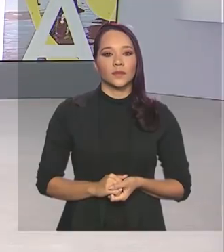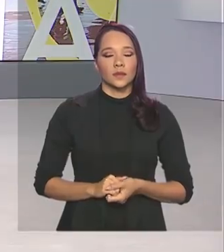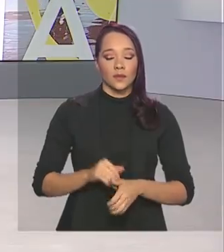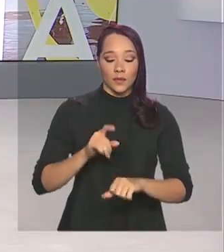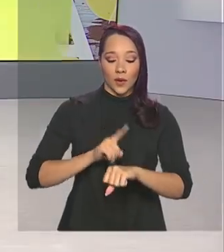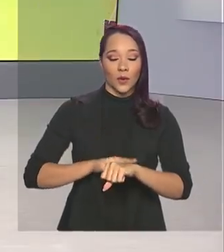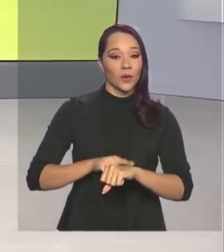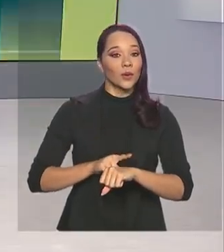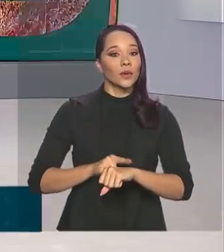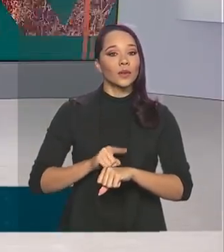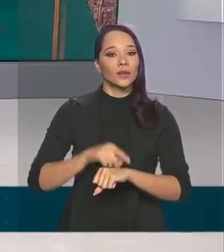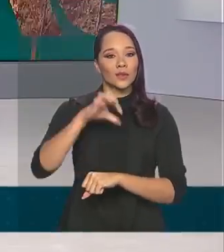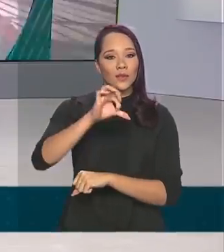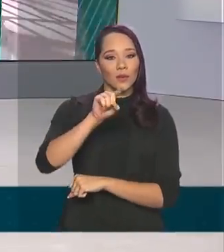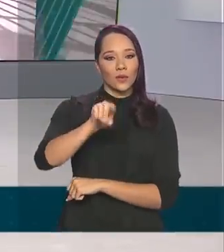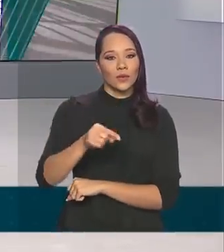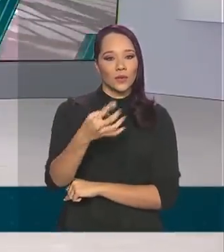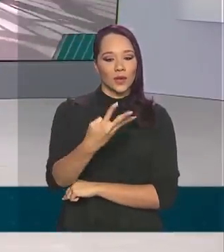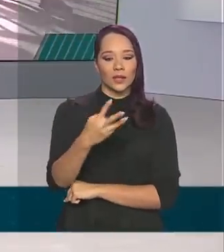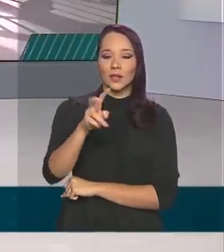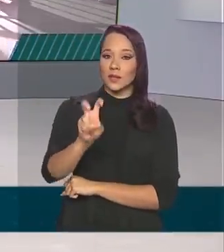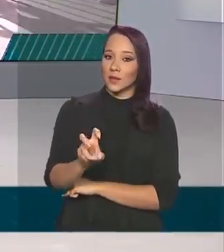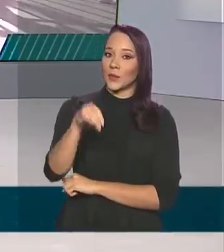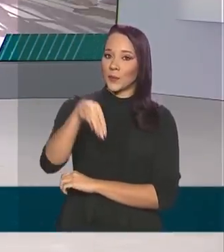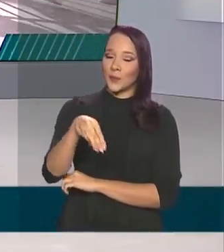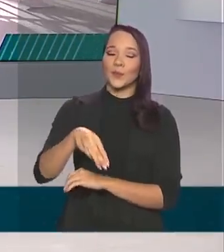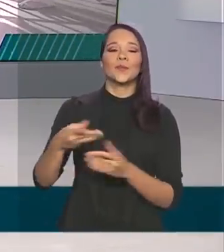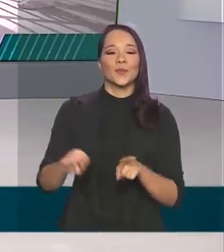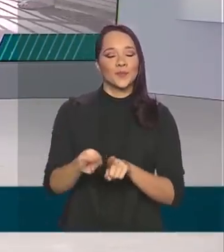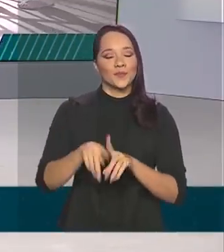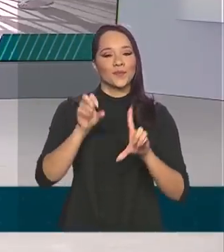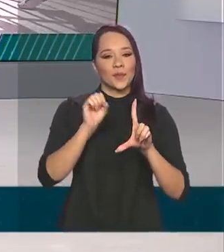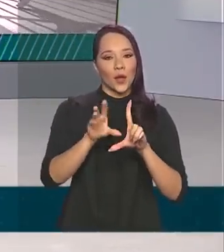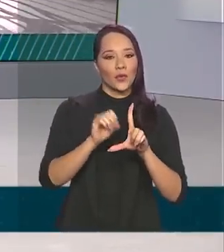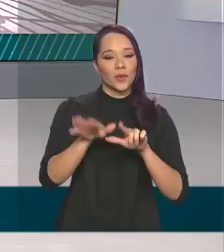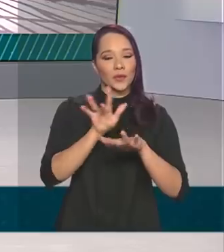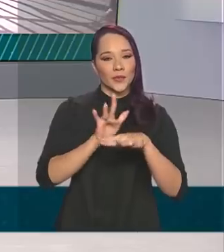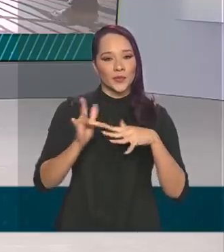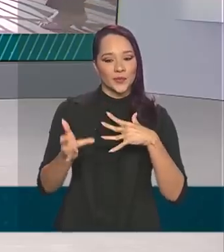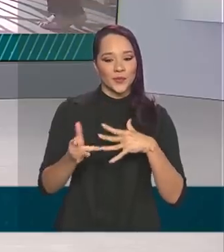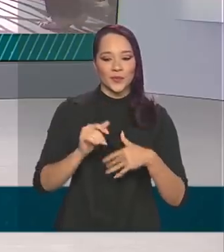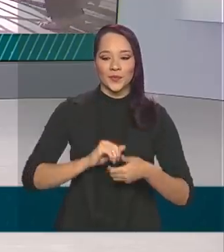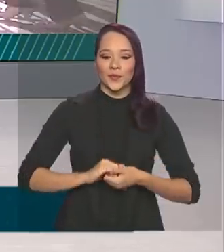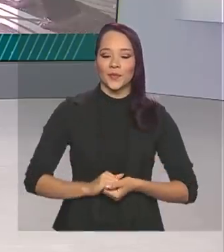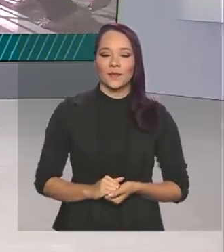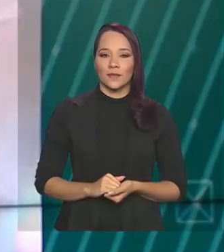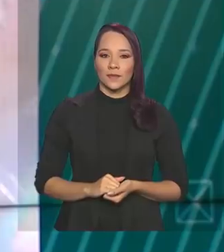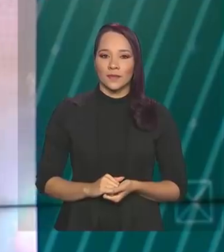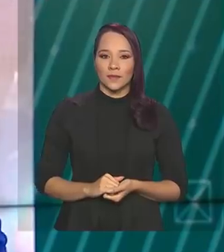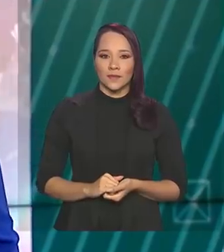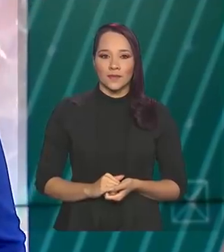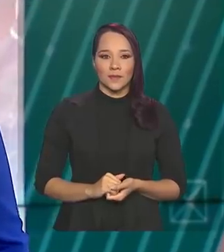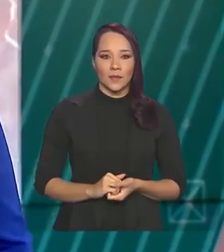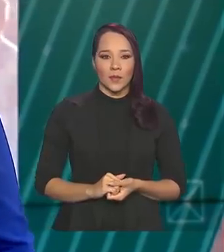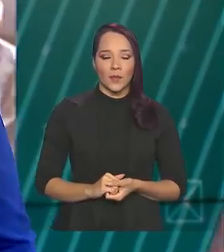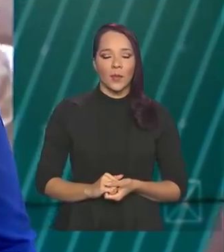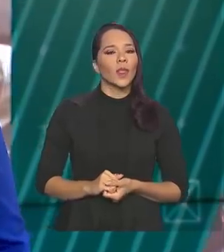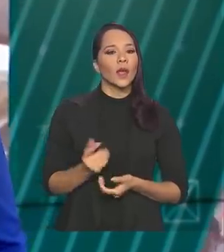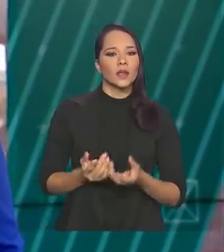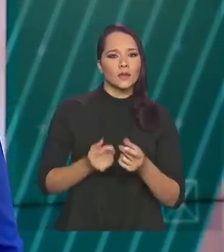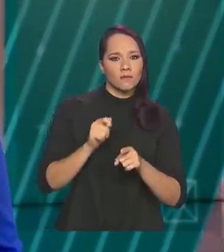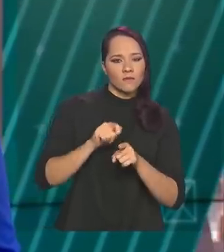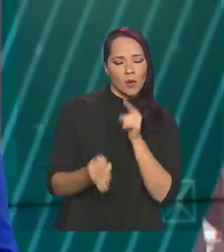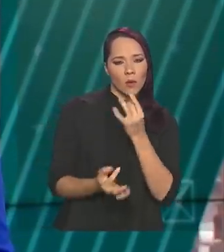São 9 horas e 45 minutos, nós estamos ao vivo também pelas redes sociais. As